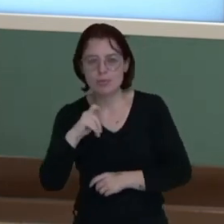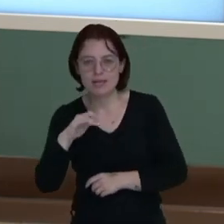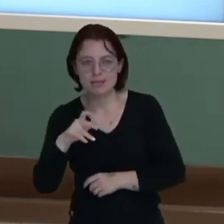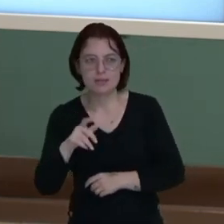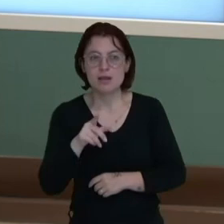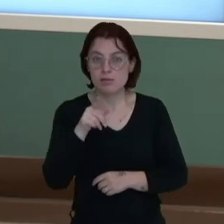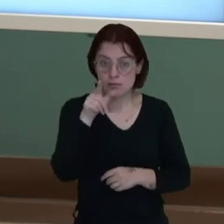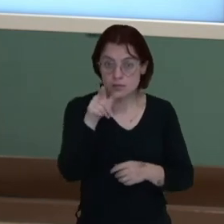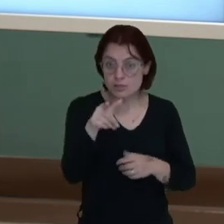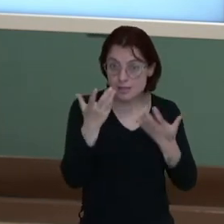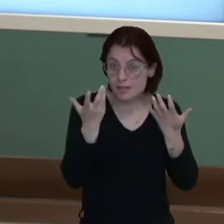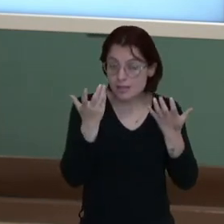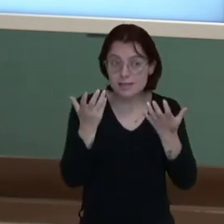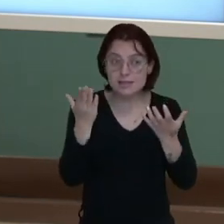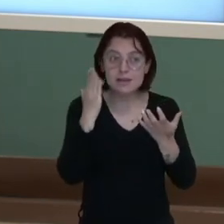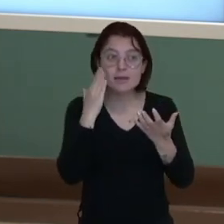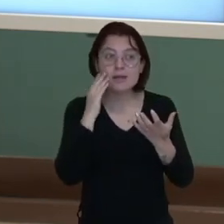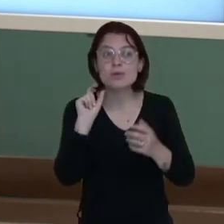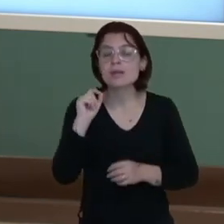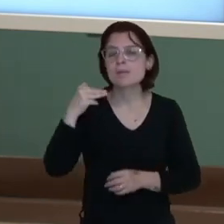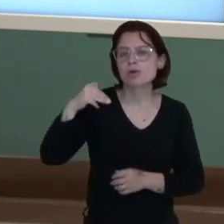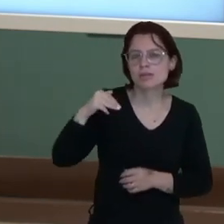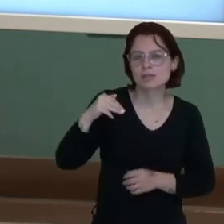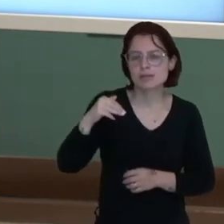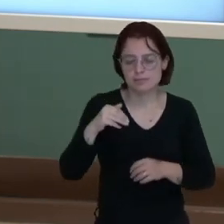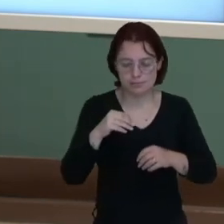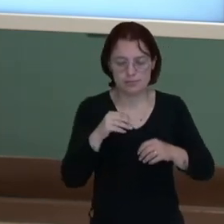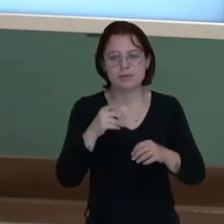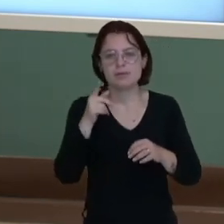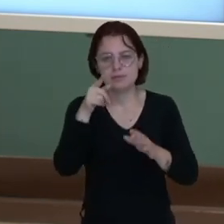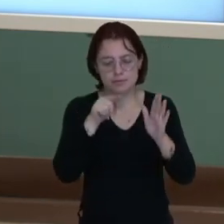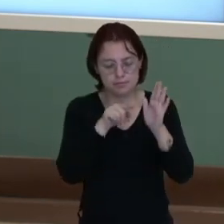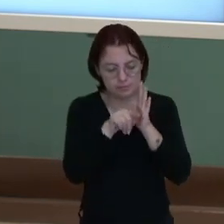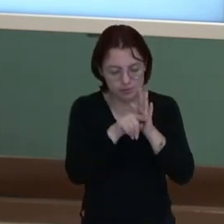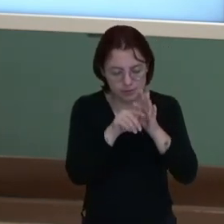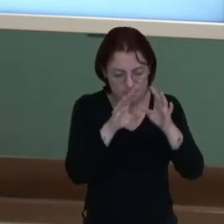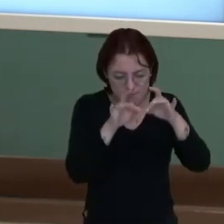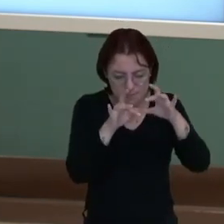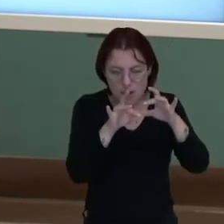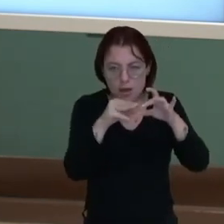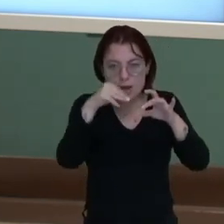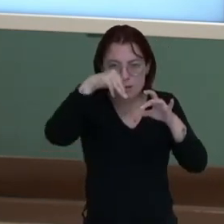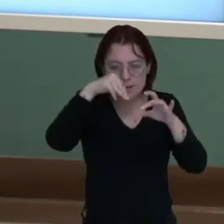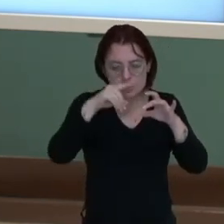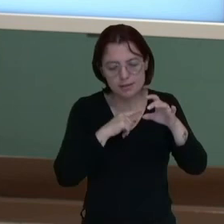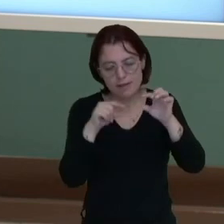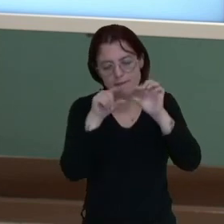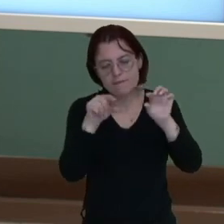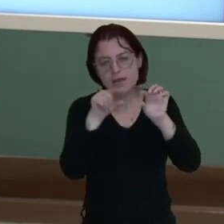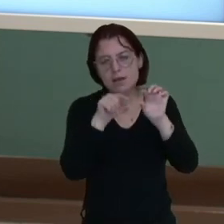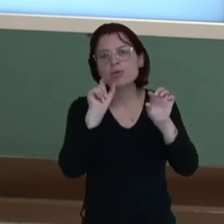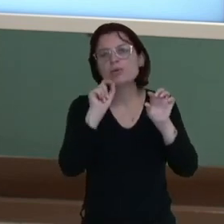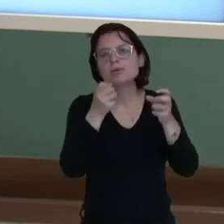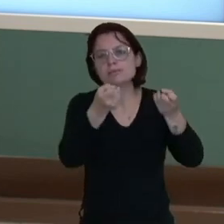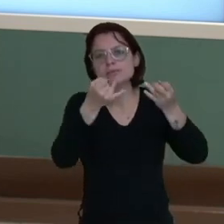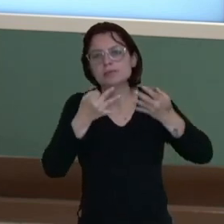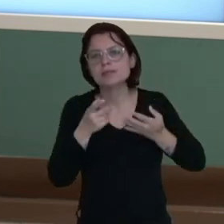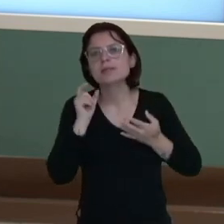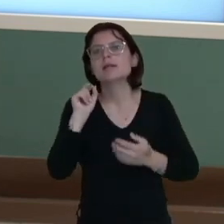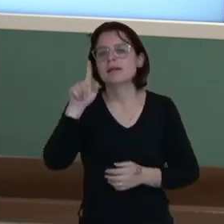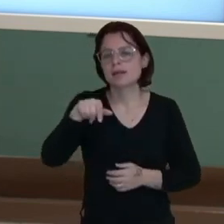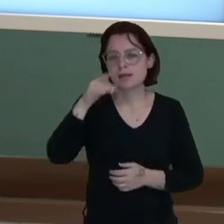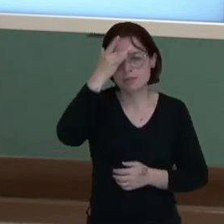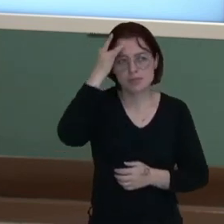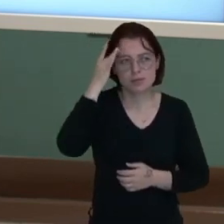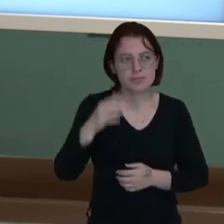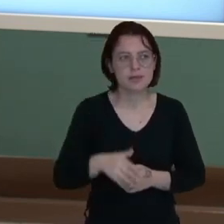você quer saber o que é Montesquieu? Você vai na enciclopédia e você vai ter lá um verbete explicando quem é esse filósofo.